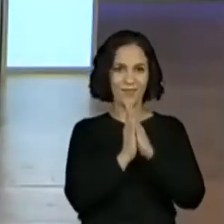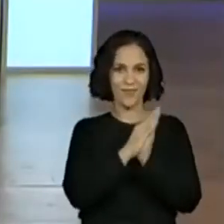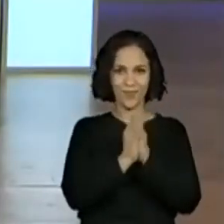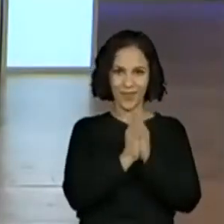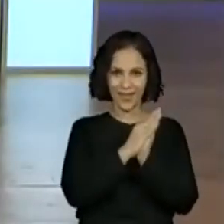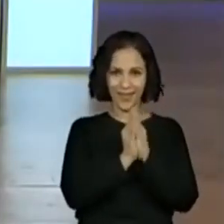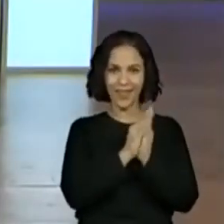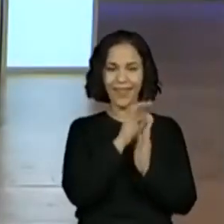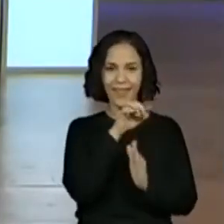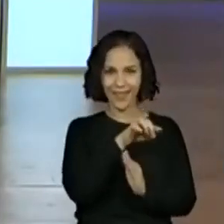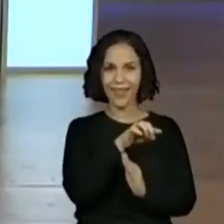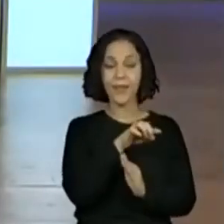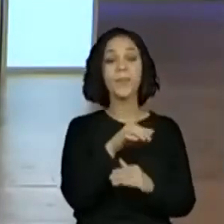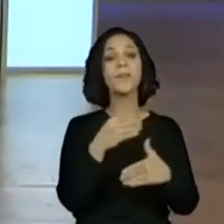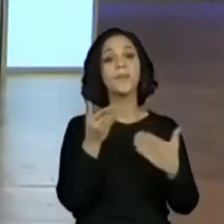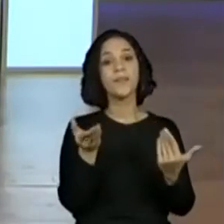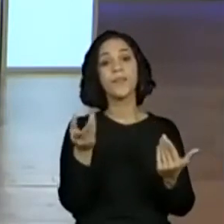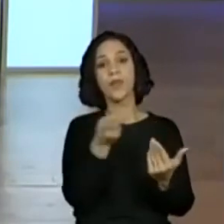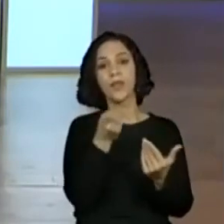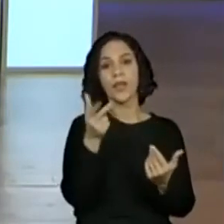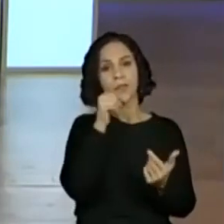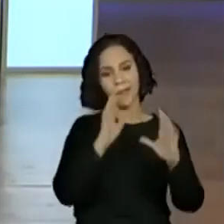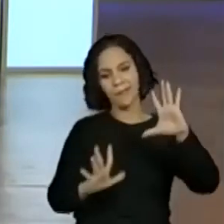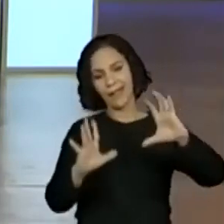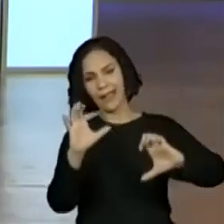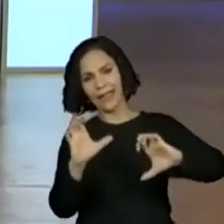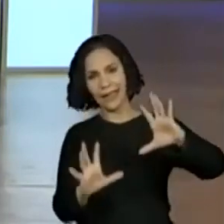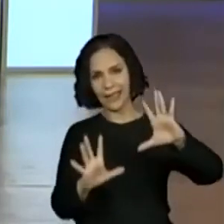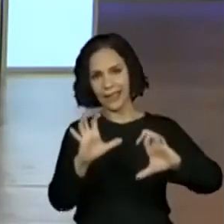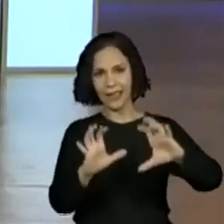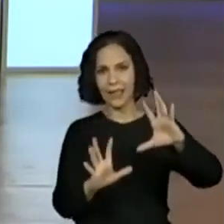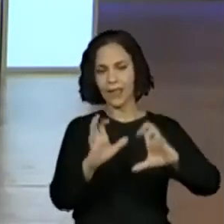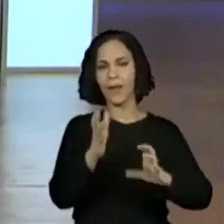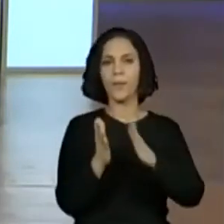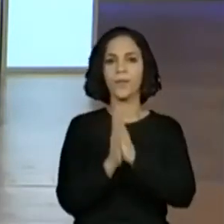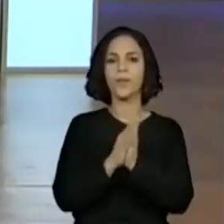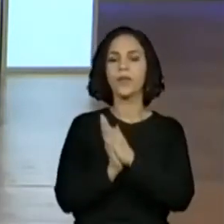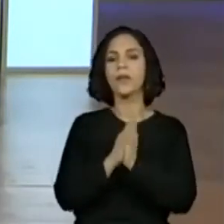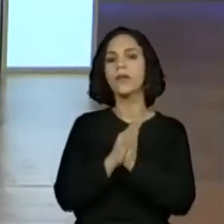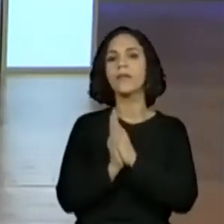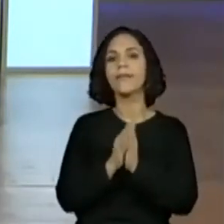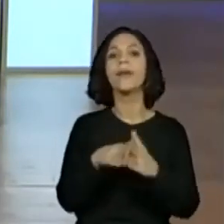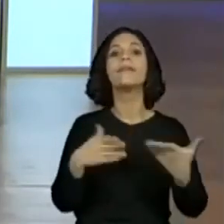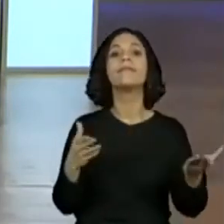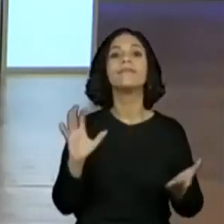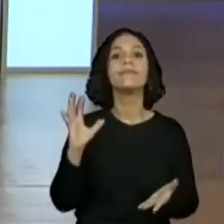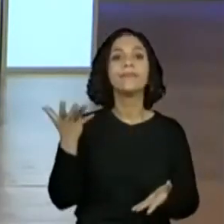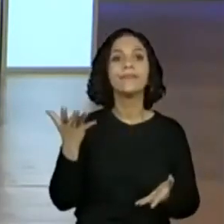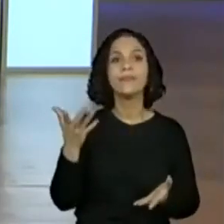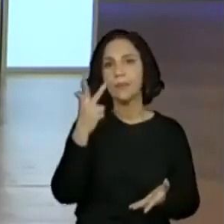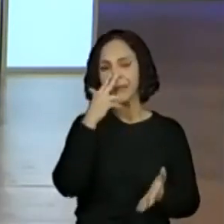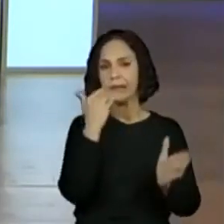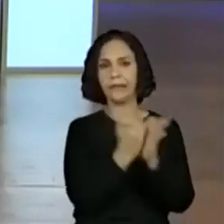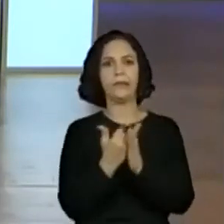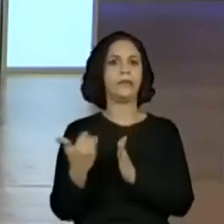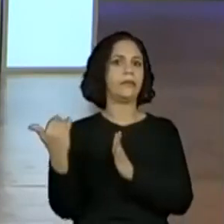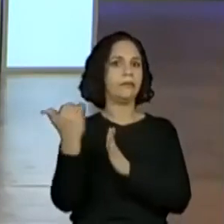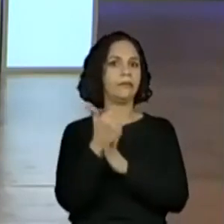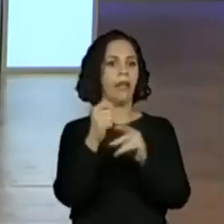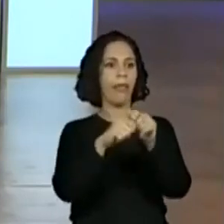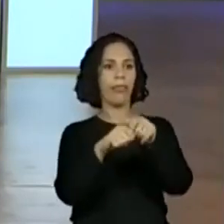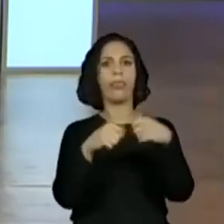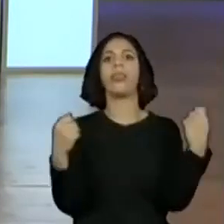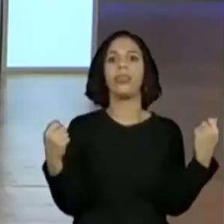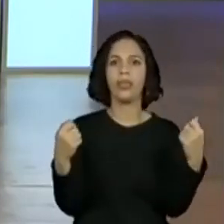Bilac, que é uma situação ali das duas meninas querendo a boneca, né? E elas acabam se excedendo, né? Na sua